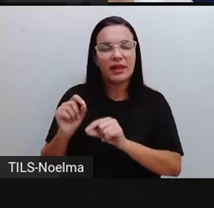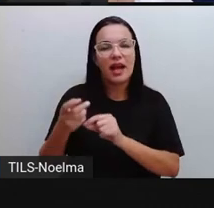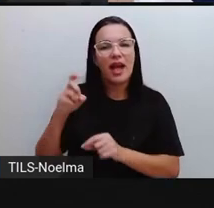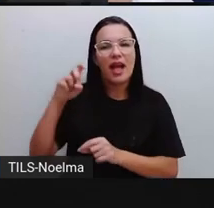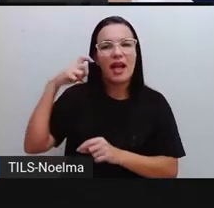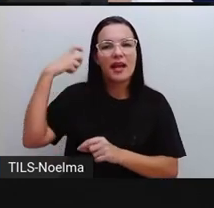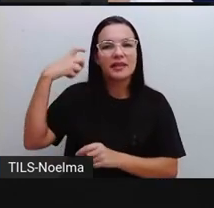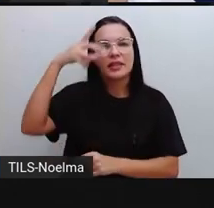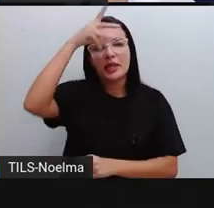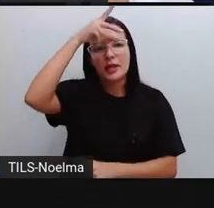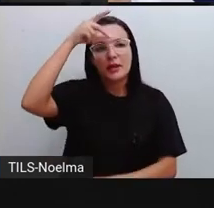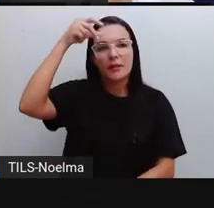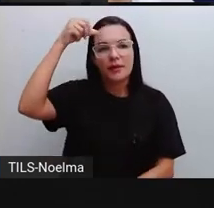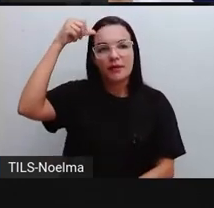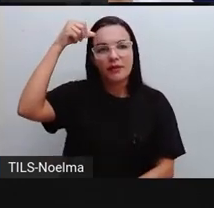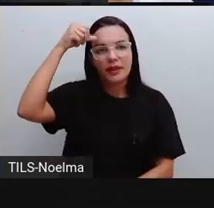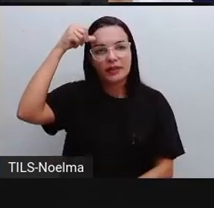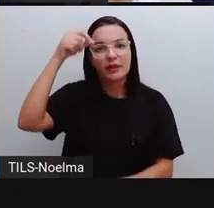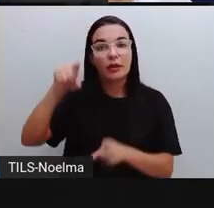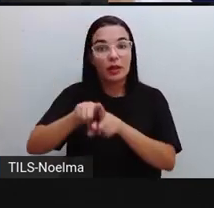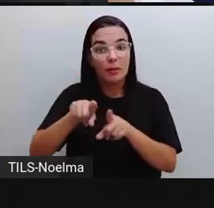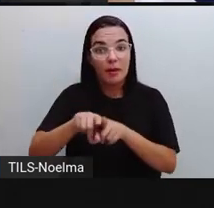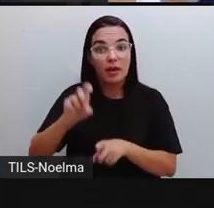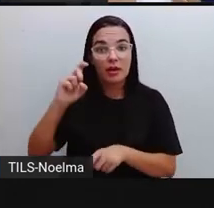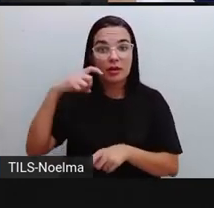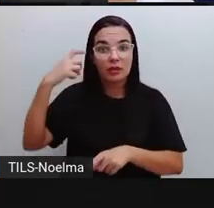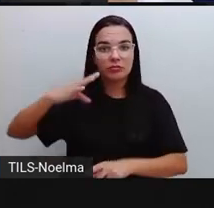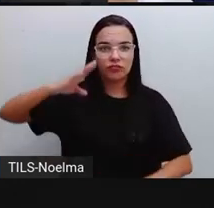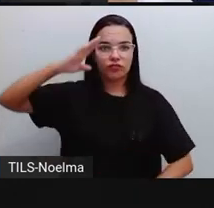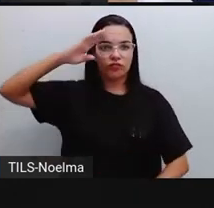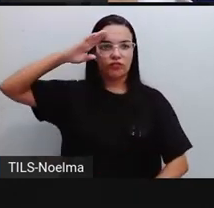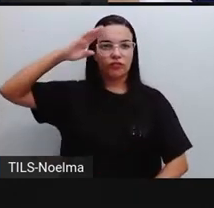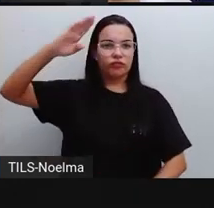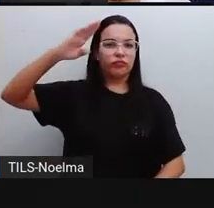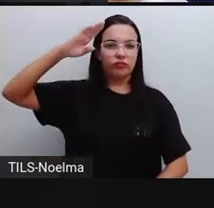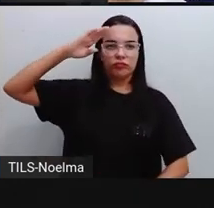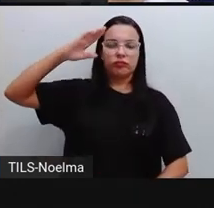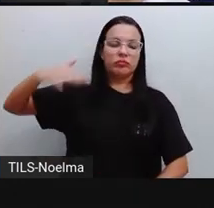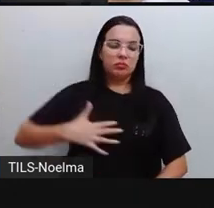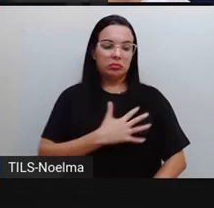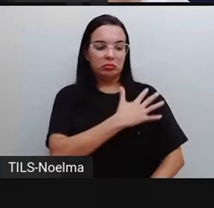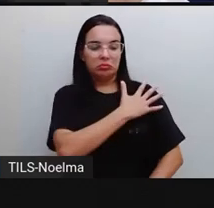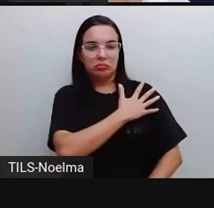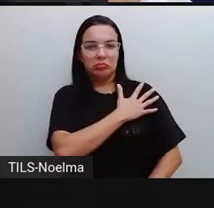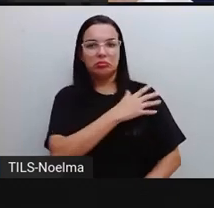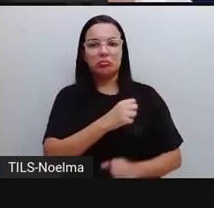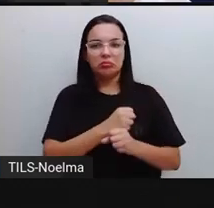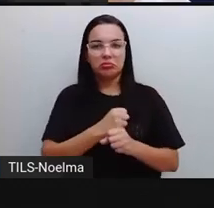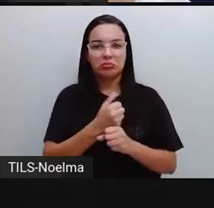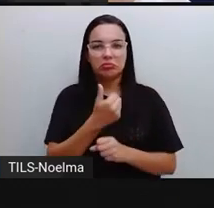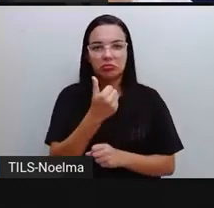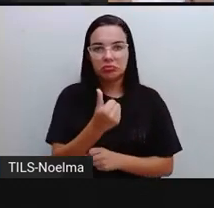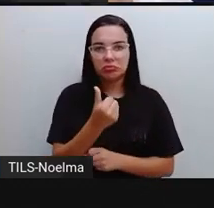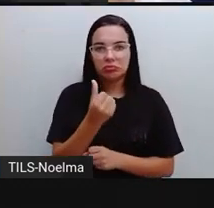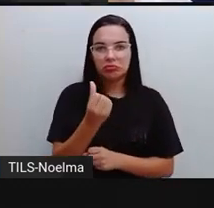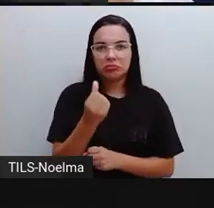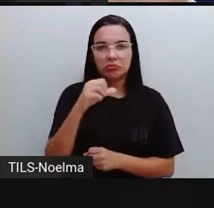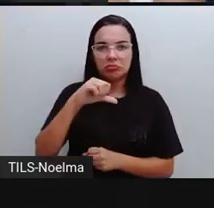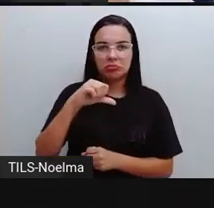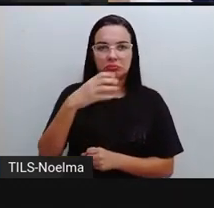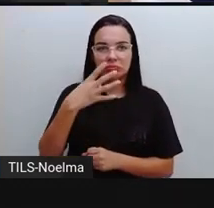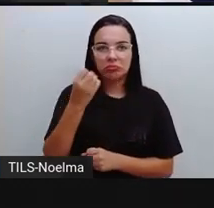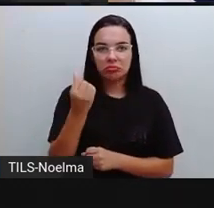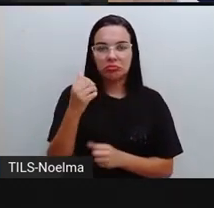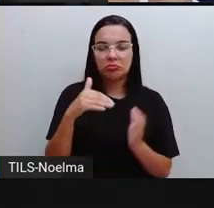-prefeito. Ele também foi ex-combatente, né? Ele foi prefeito entre 1964 a 1967. ele,